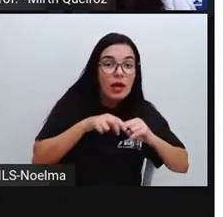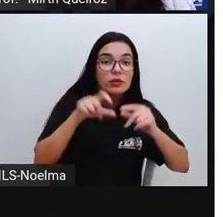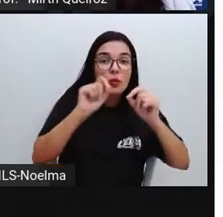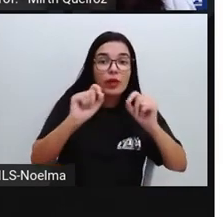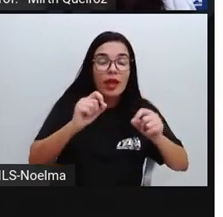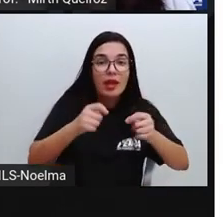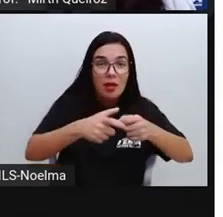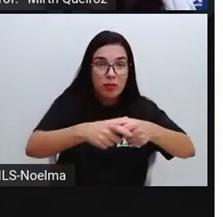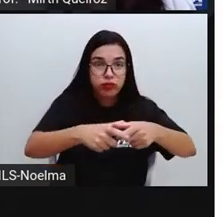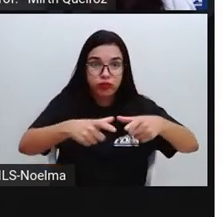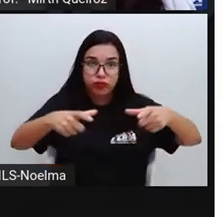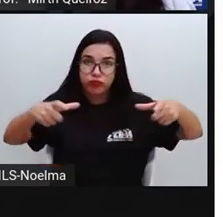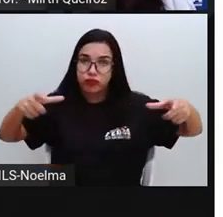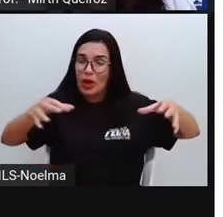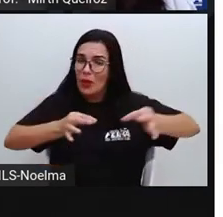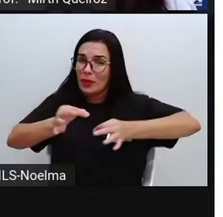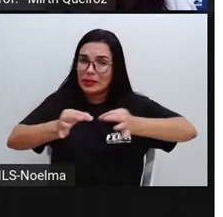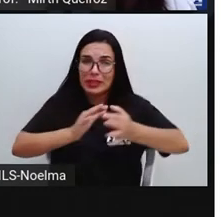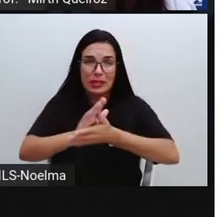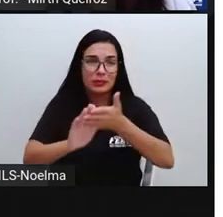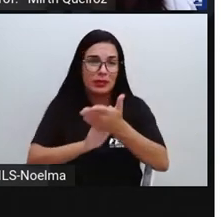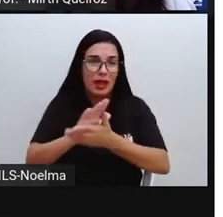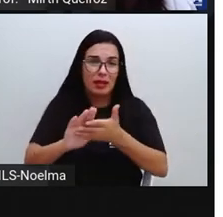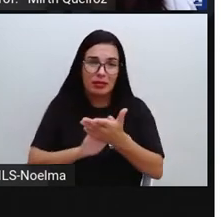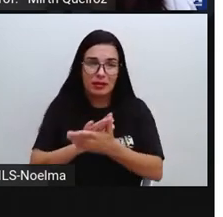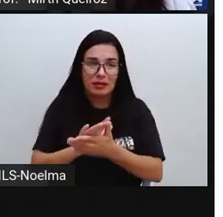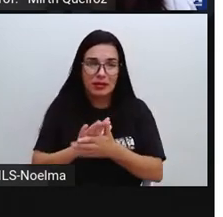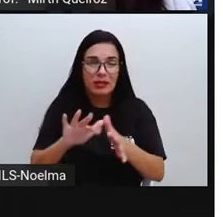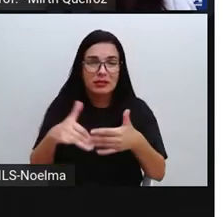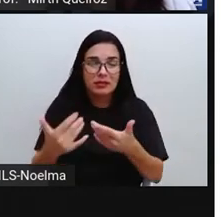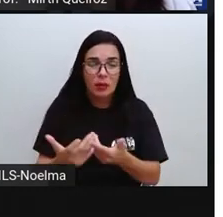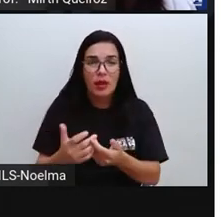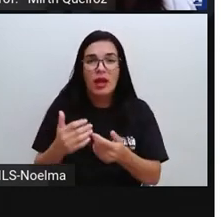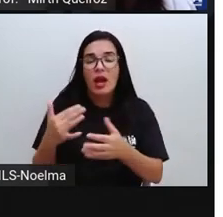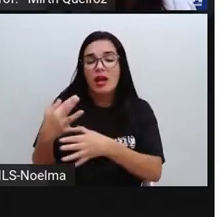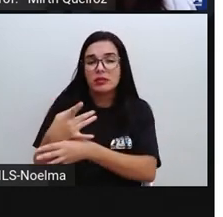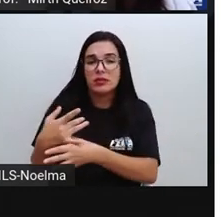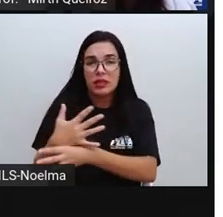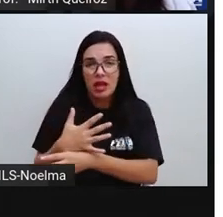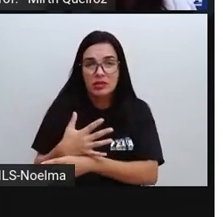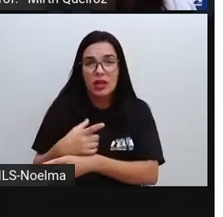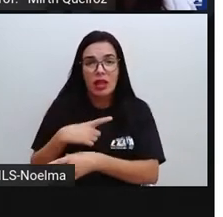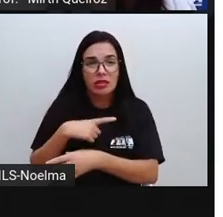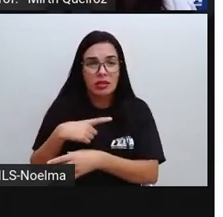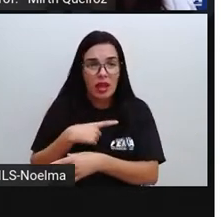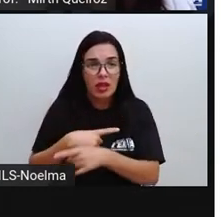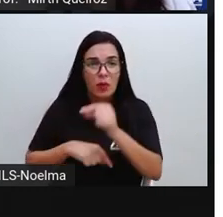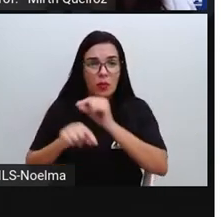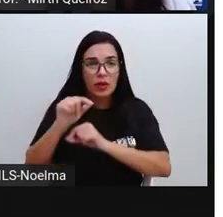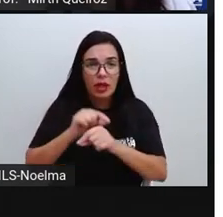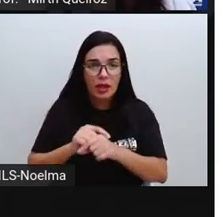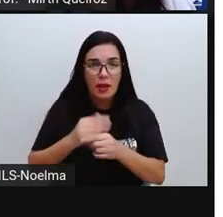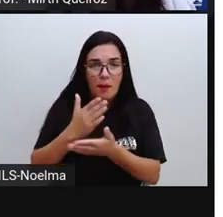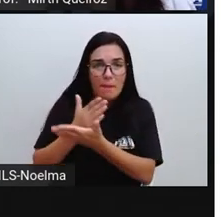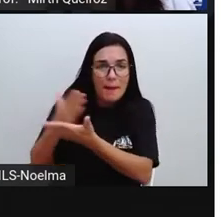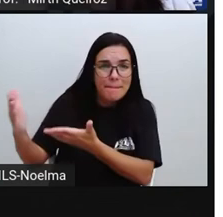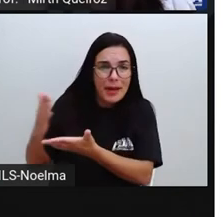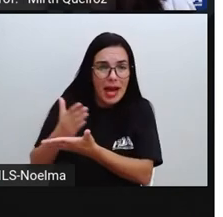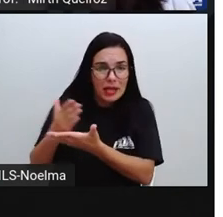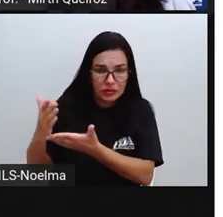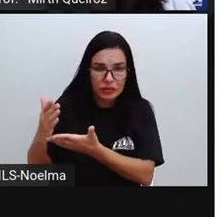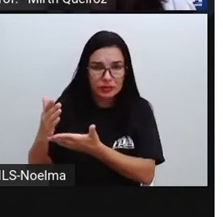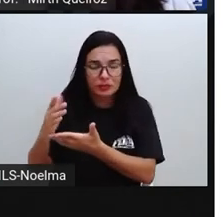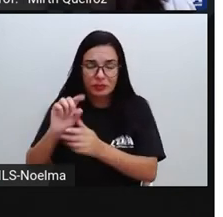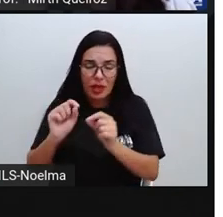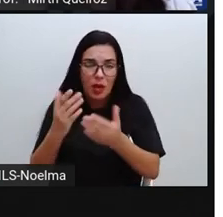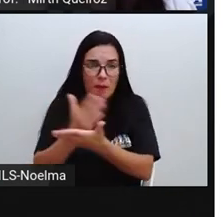moradias consideradas inadequadas. Muitas pessoas moram em áreas de risco e uma grande parte vivem em situação